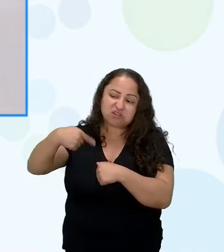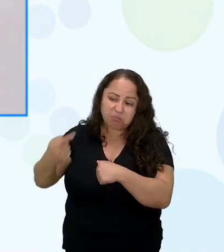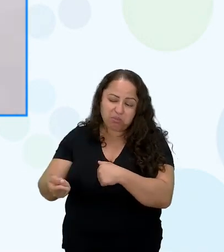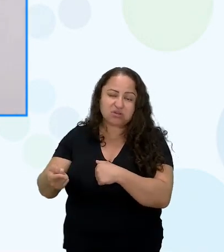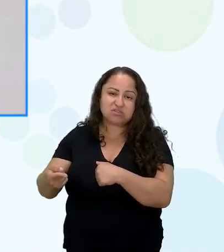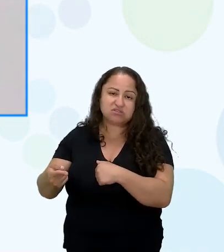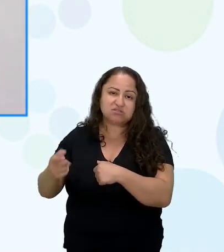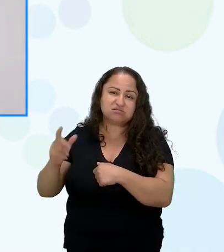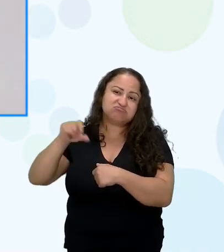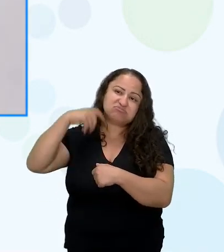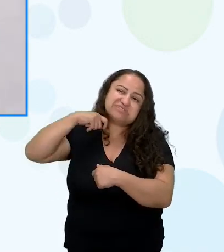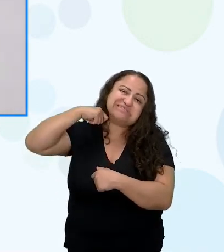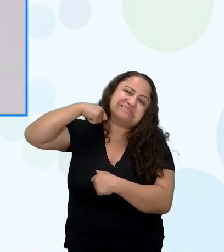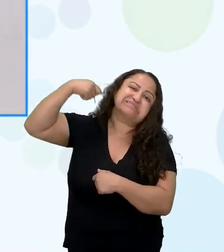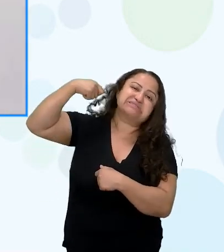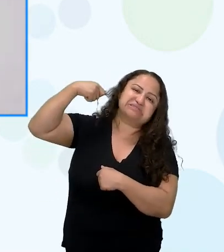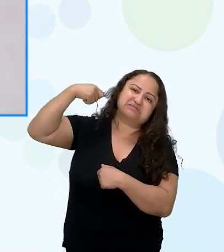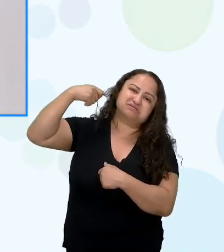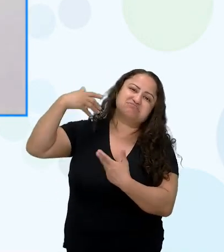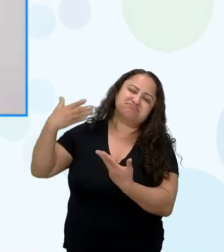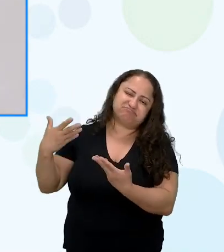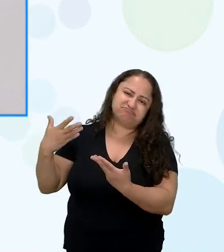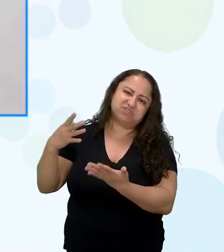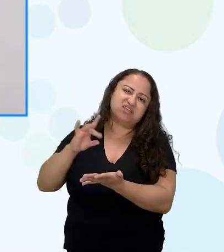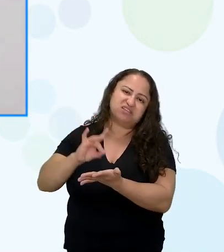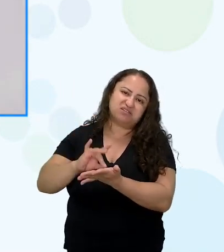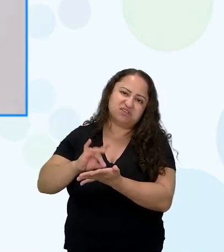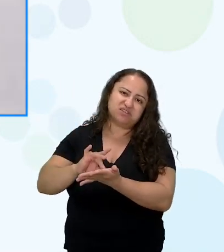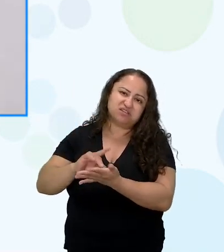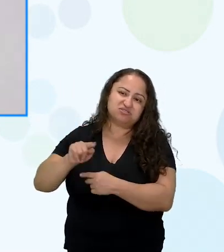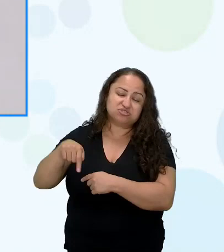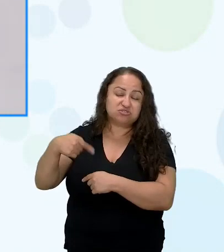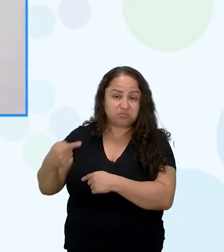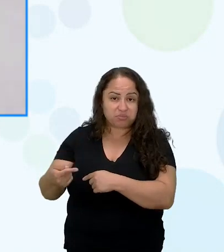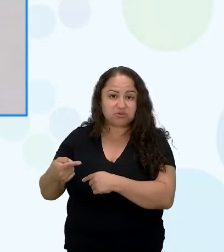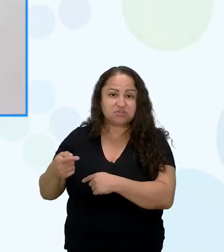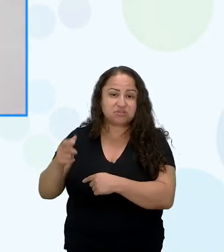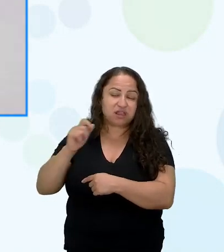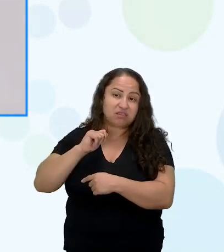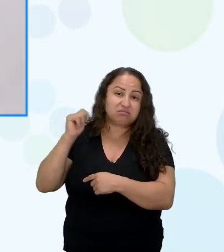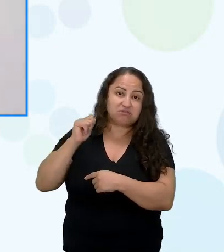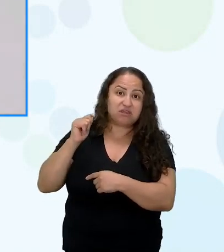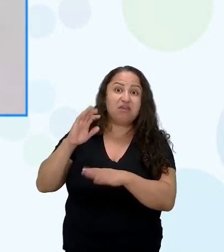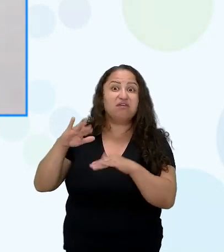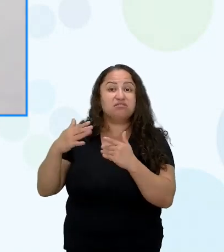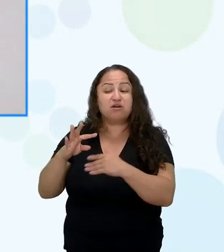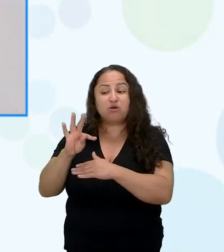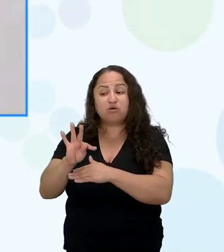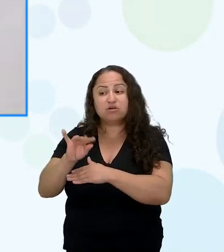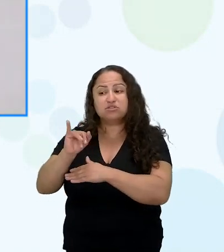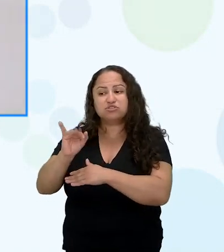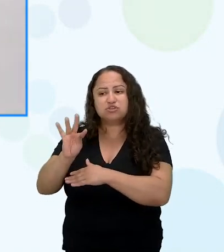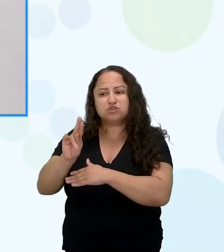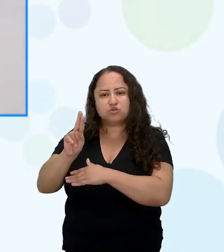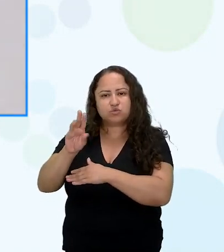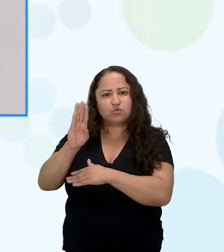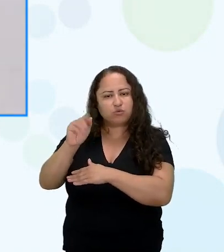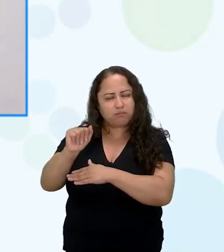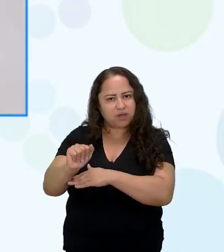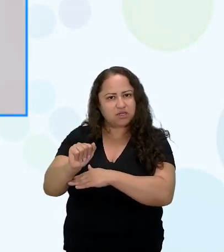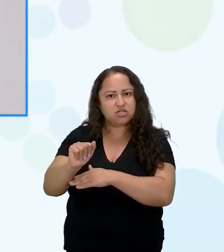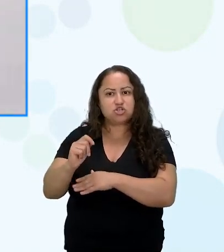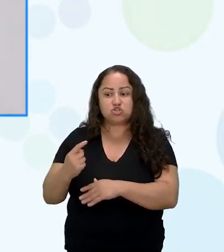e o Yau acabou se suicidando nesse caso e a tituba ficou sozinha né aí ao ficar